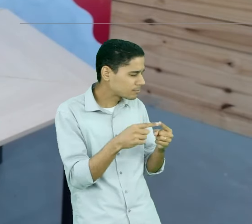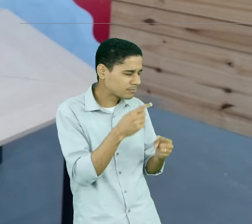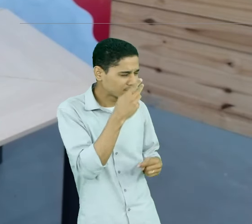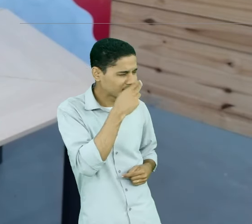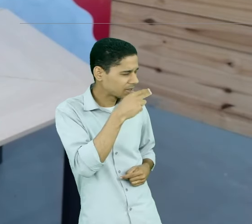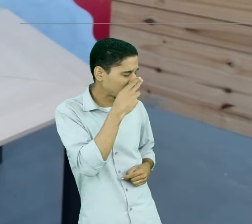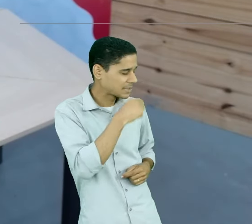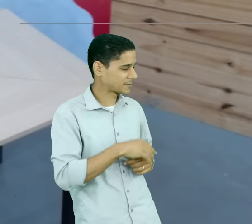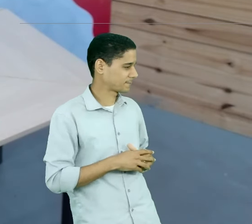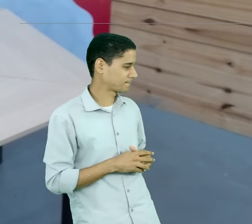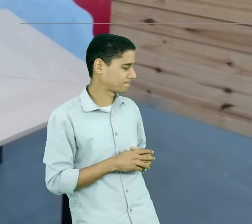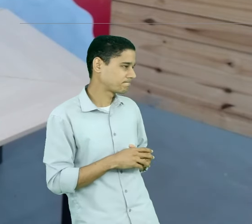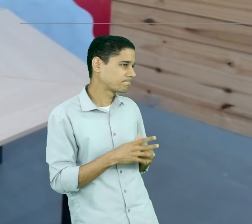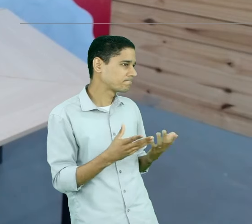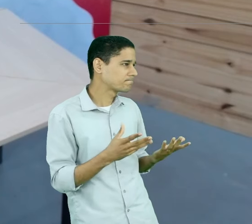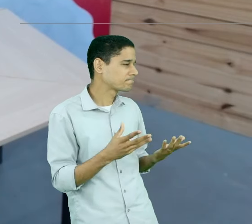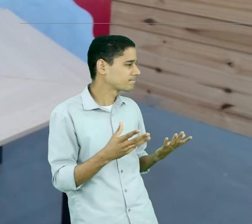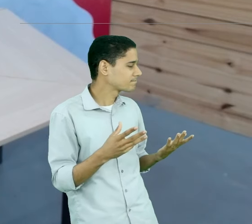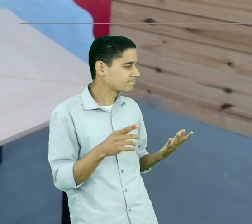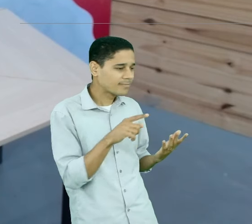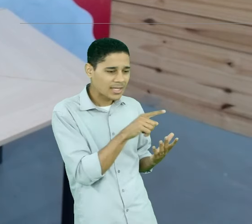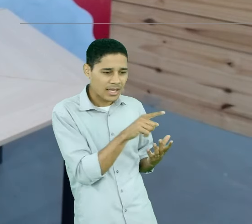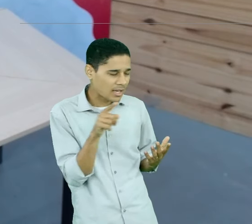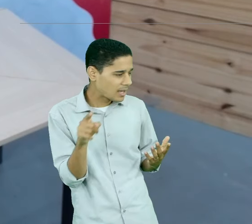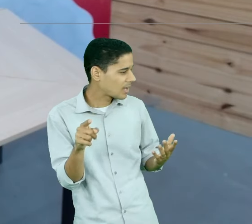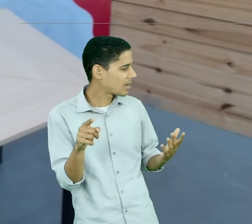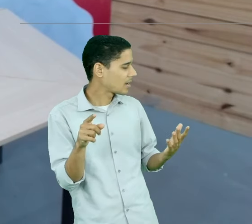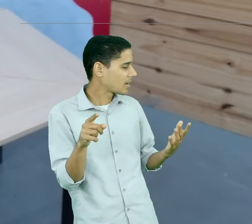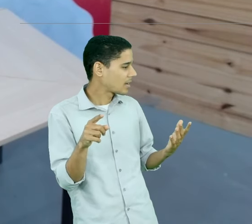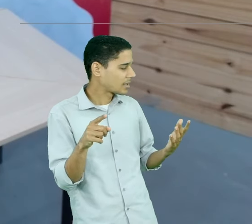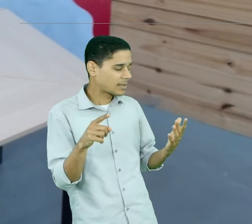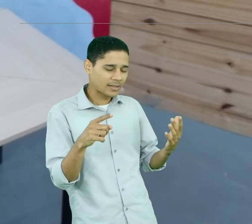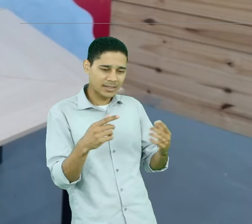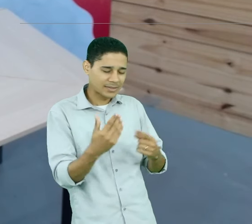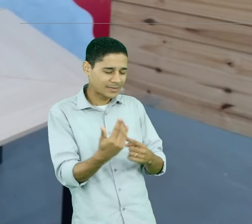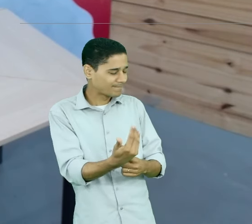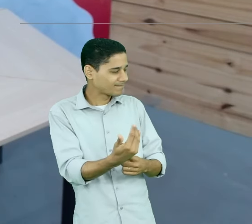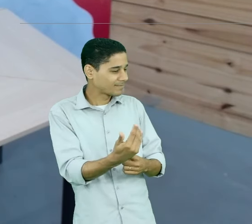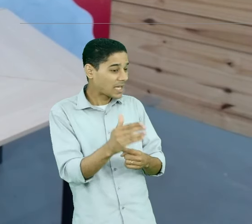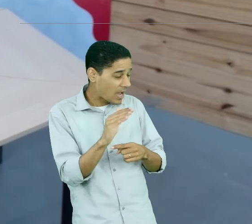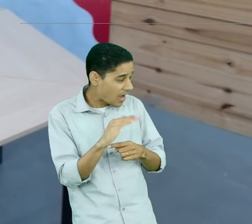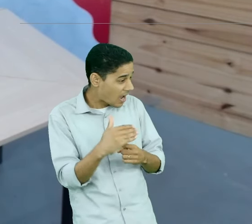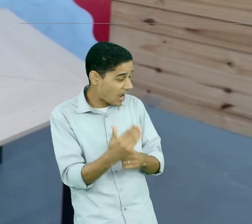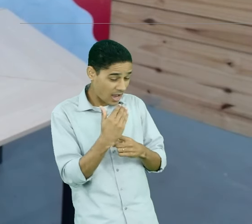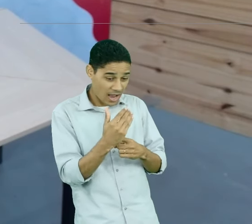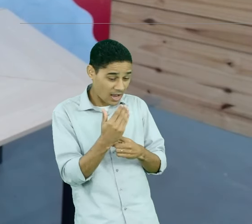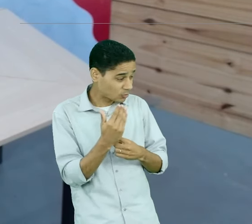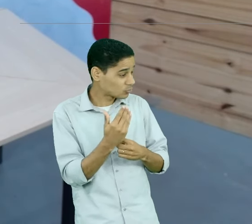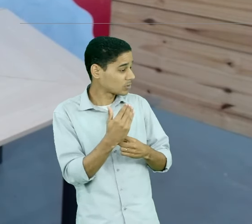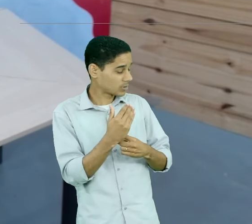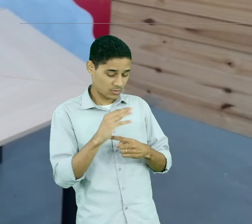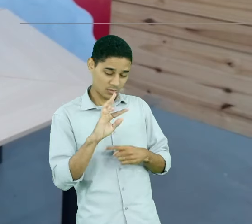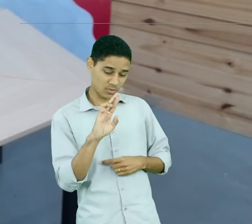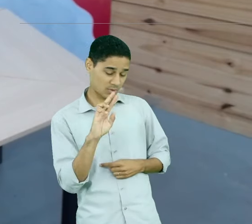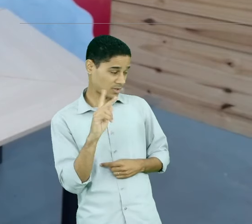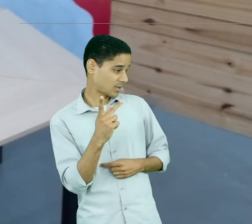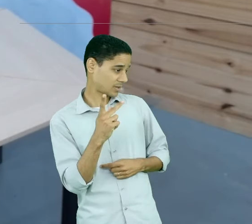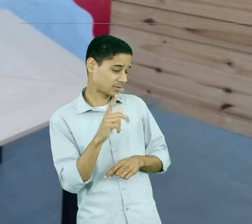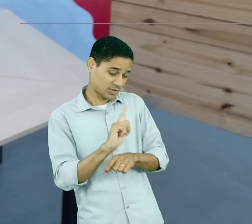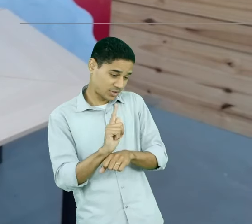Aliás, são duas ferramentas essenciais na gestão de recursos humanos em uma empresa.